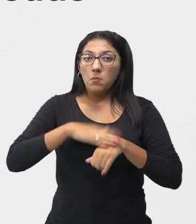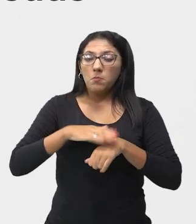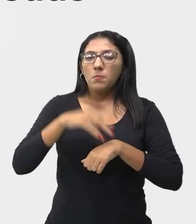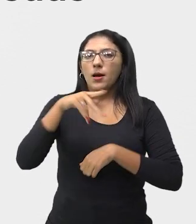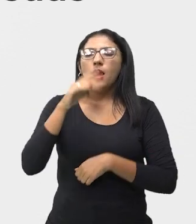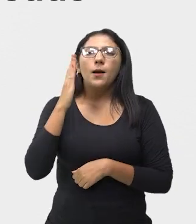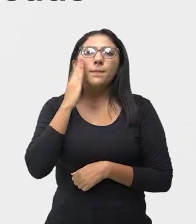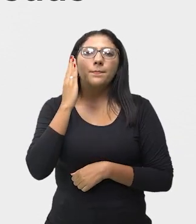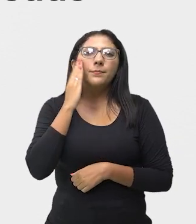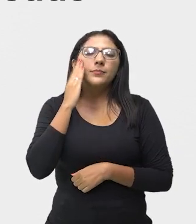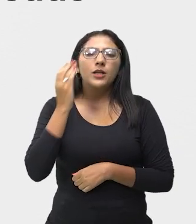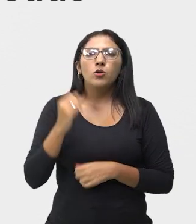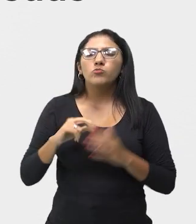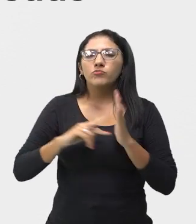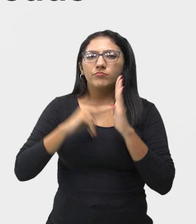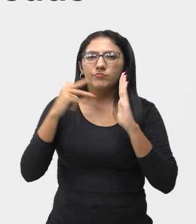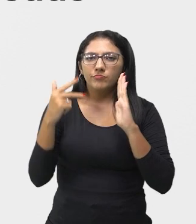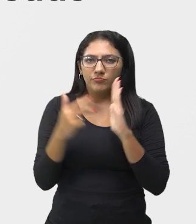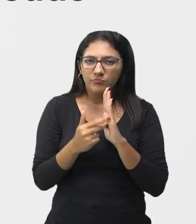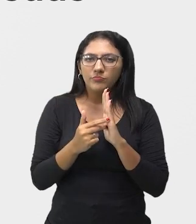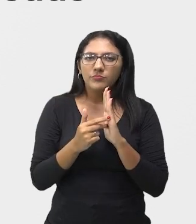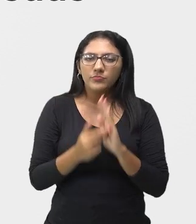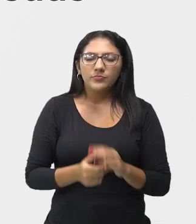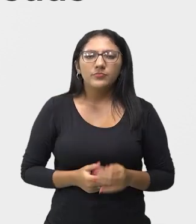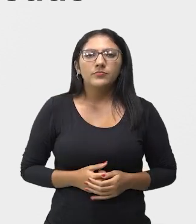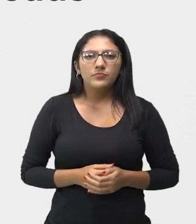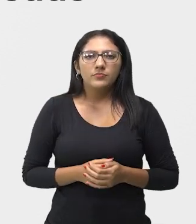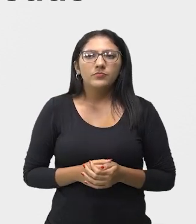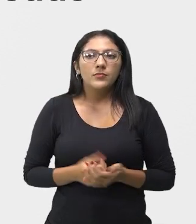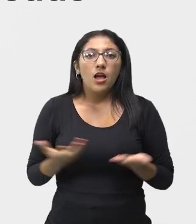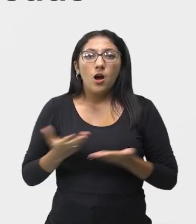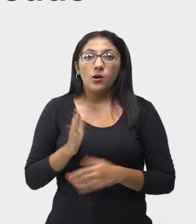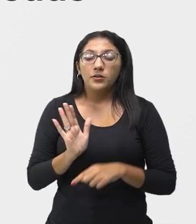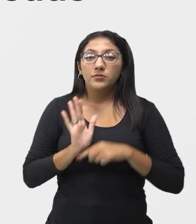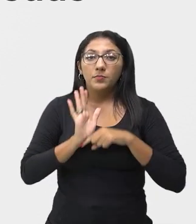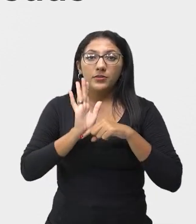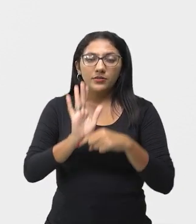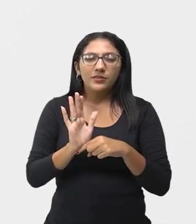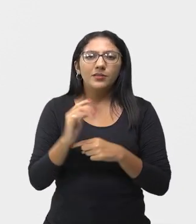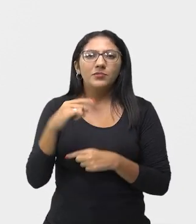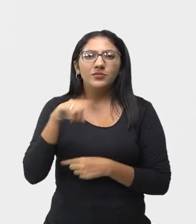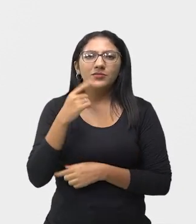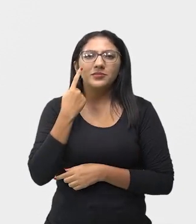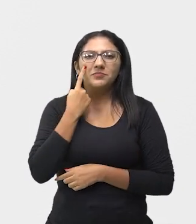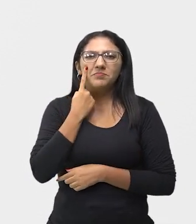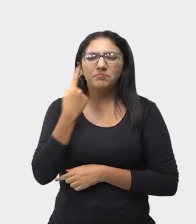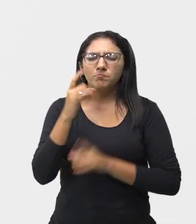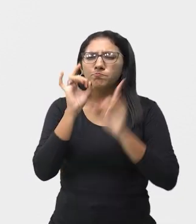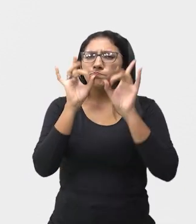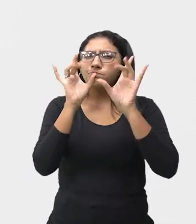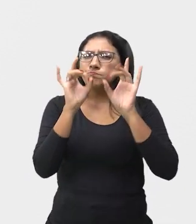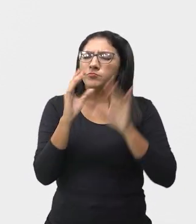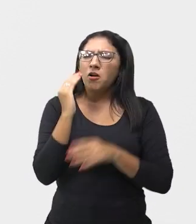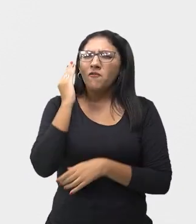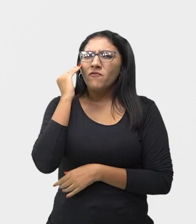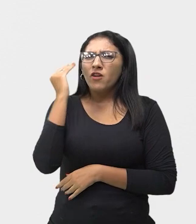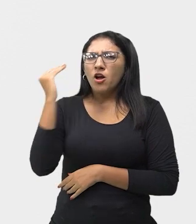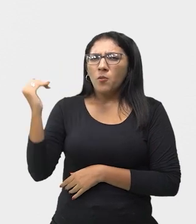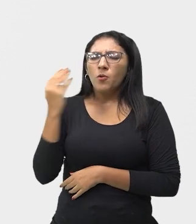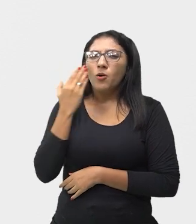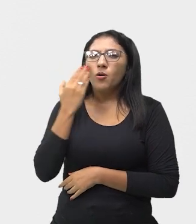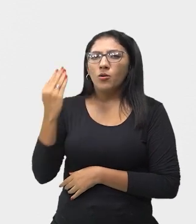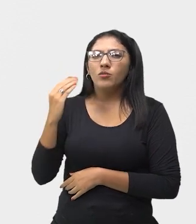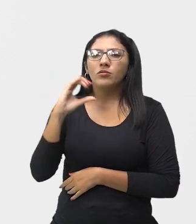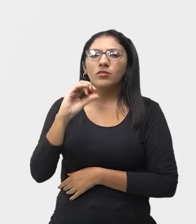significado, certo? Então, a gente vai mostrar para vocês um ícone do cinema mudo que é